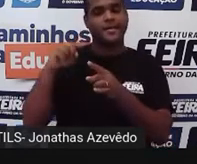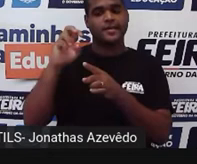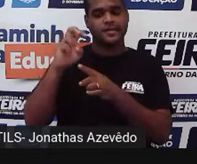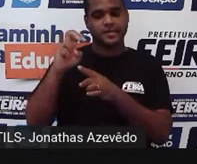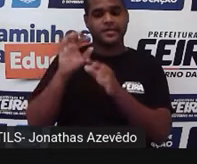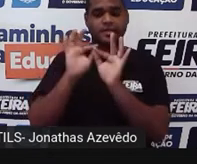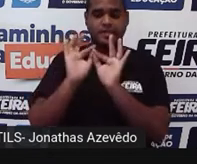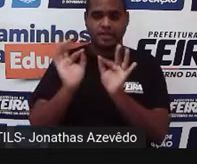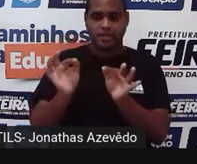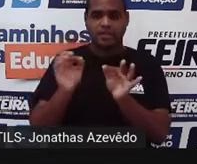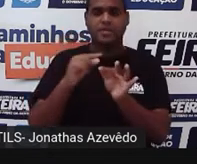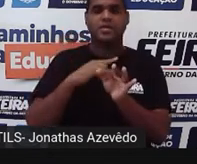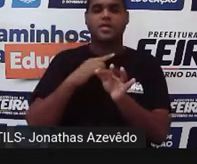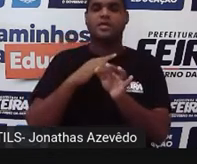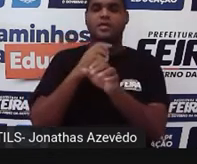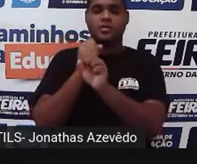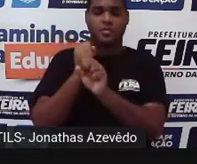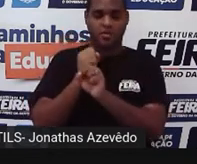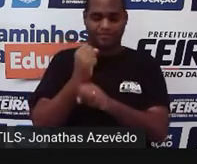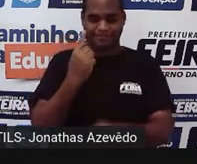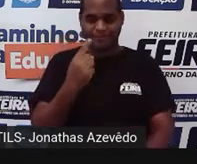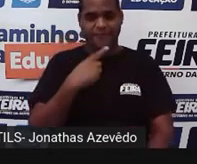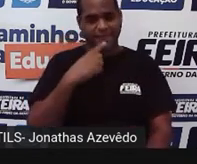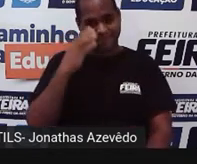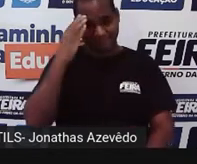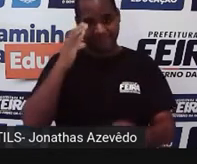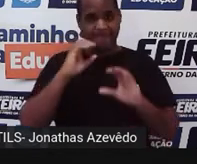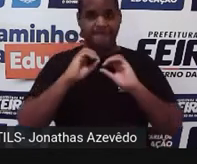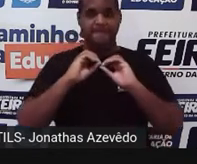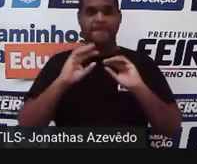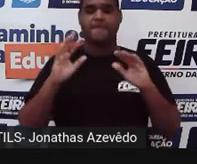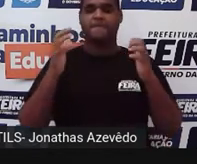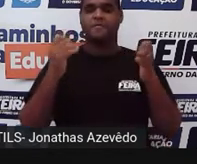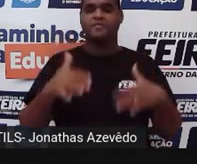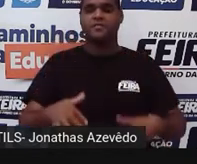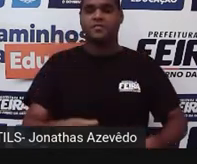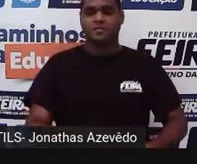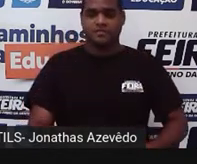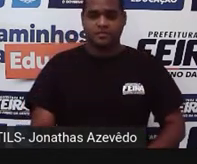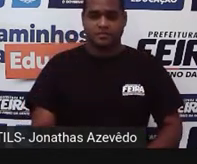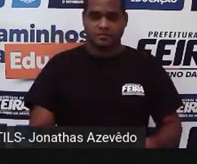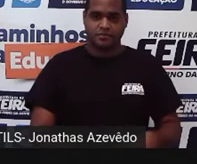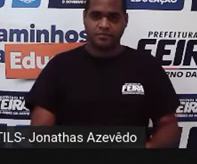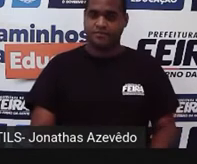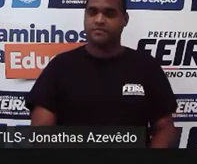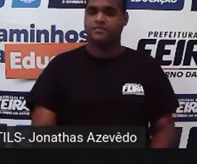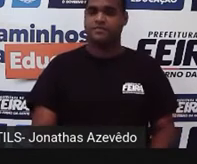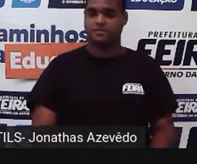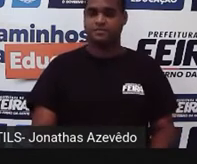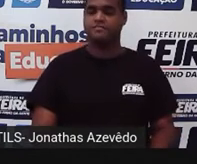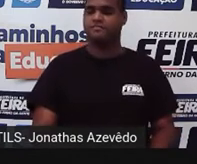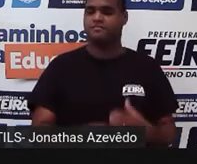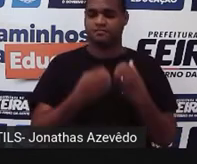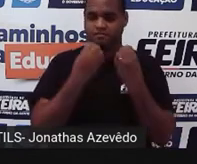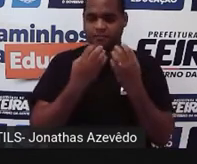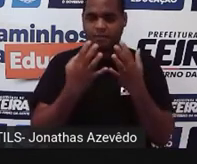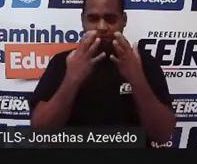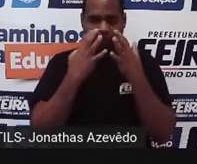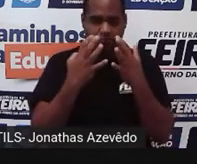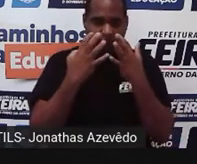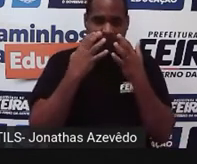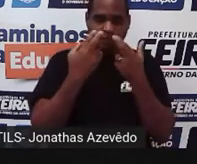o peso é 1 e você vai entender. Tá bom? Bom agora muita atenção